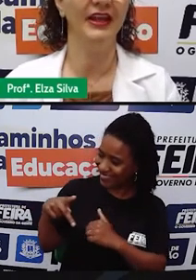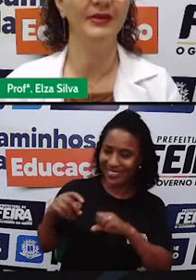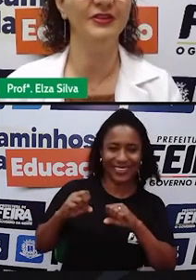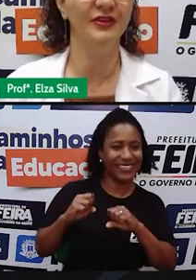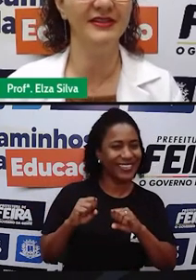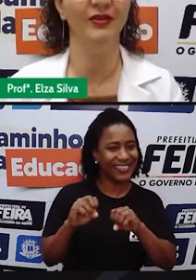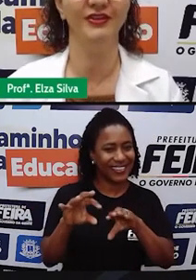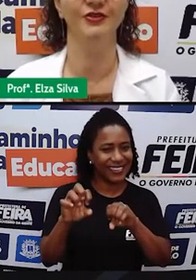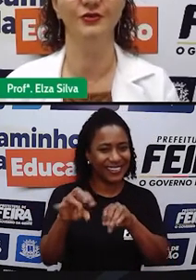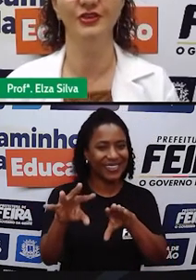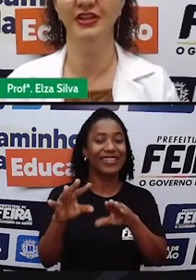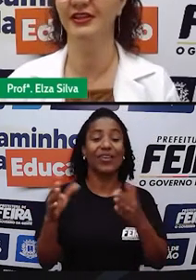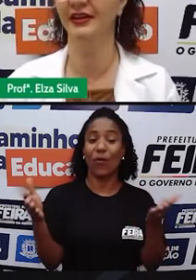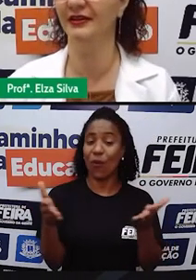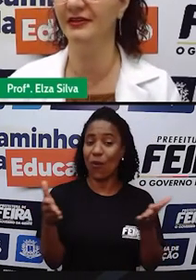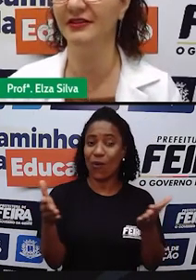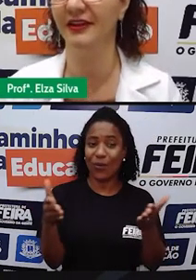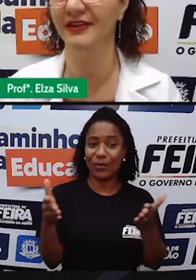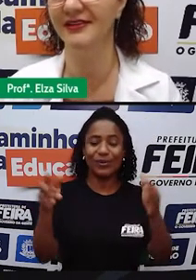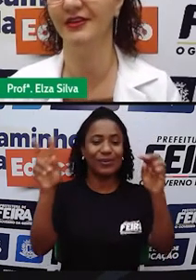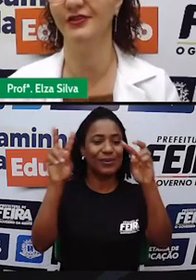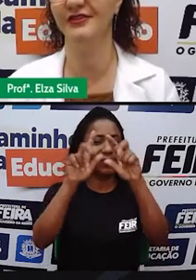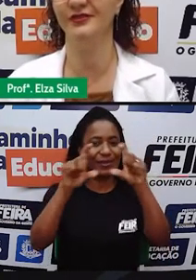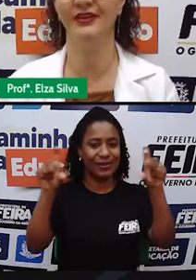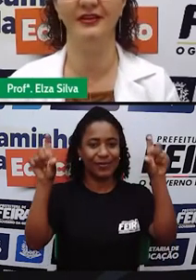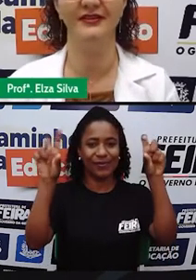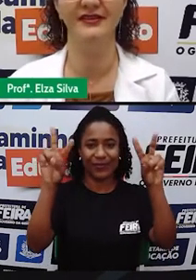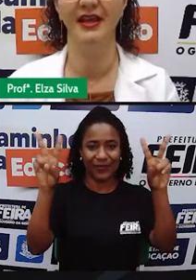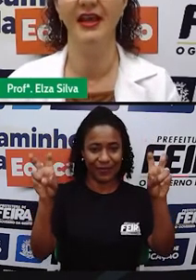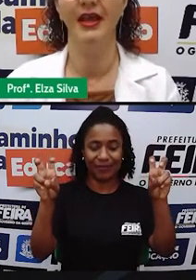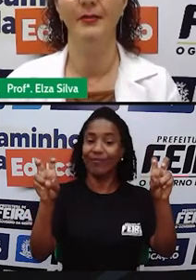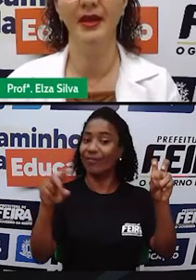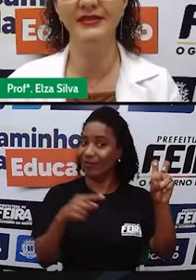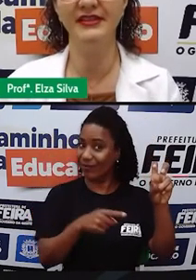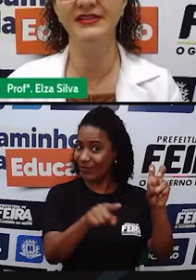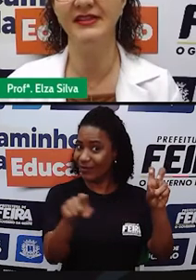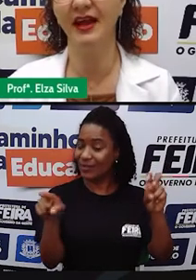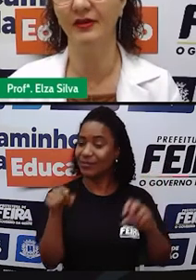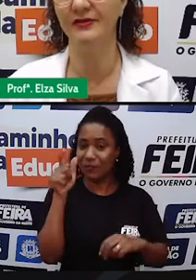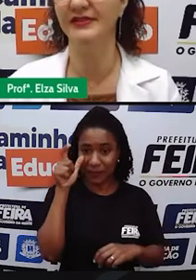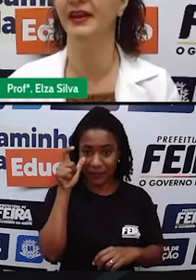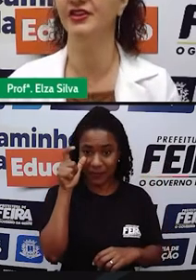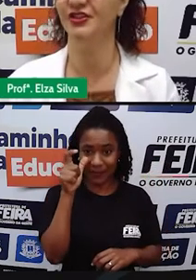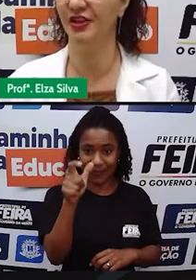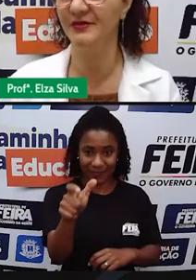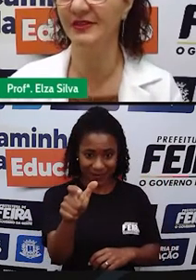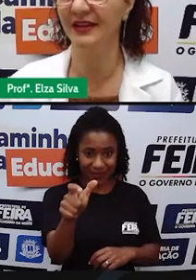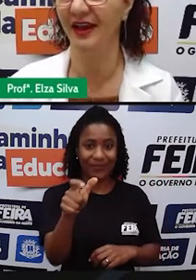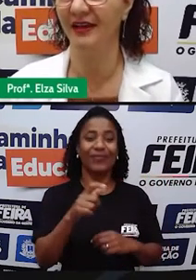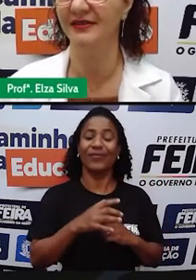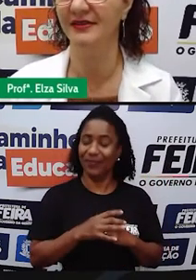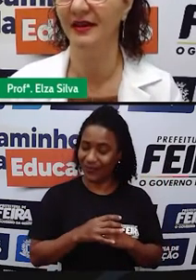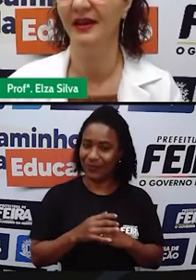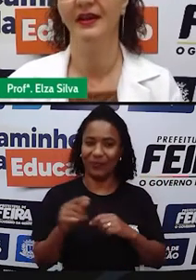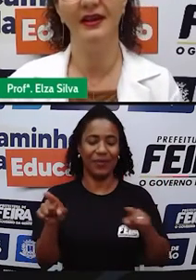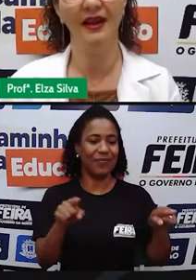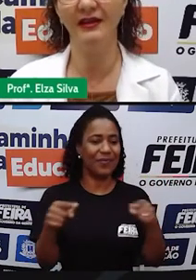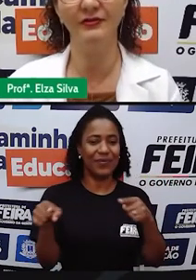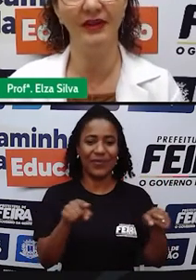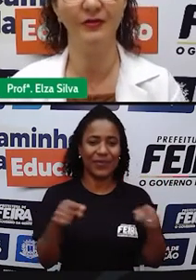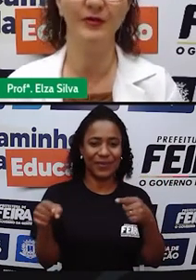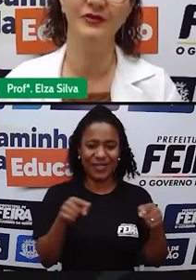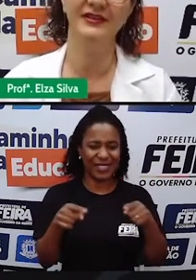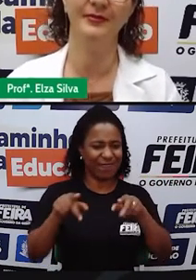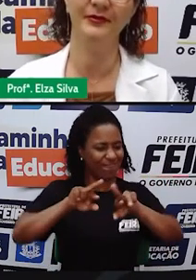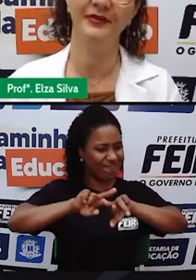E o tema de nossa aula de hoje é de grande interesse de nossos estudantes. Music styles, estilos musicais. Quem é